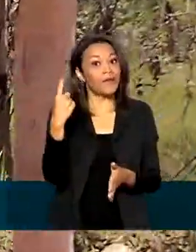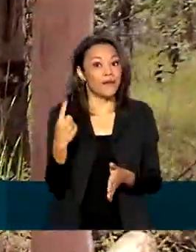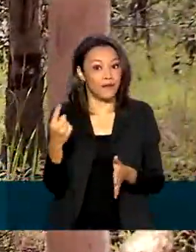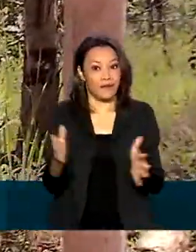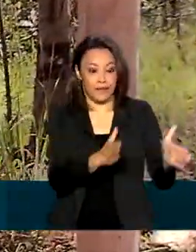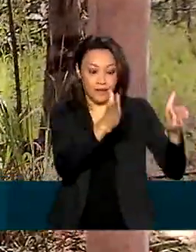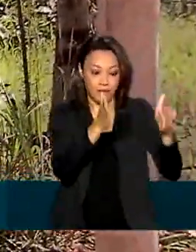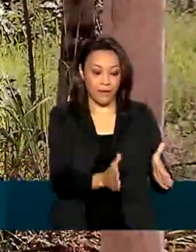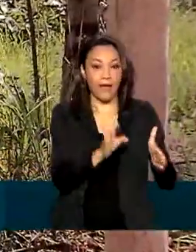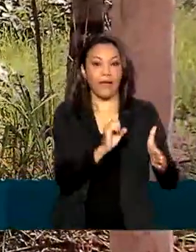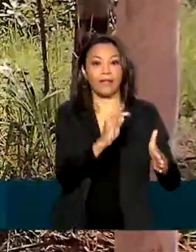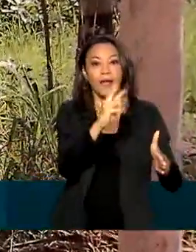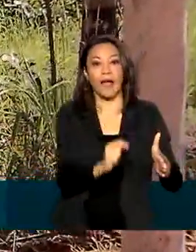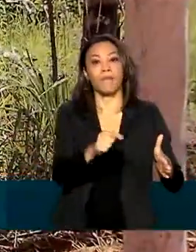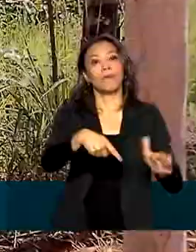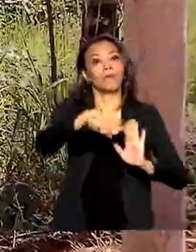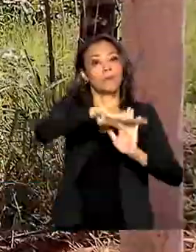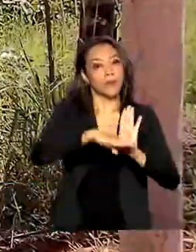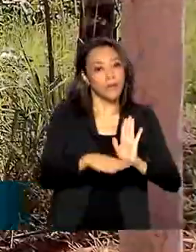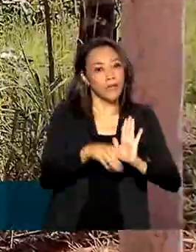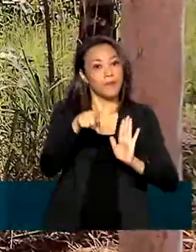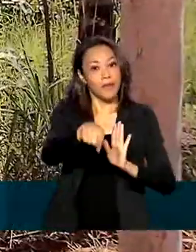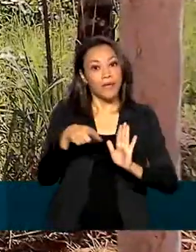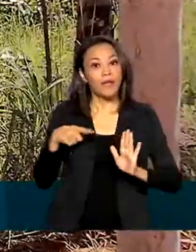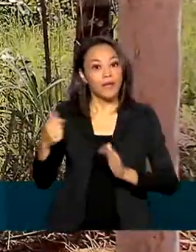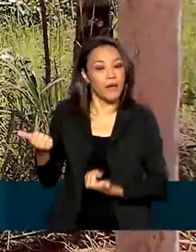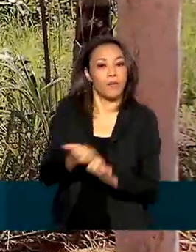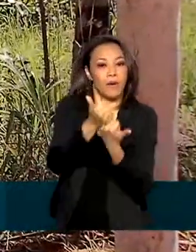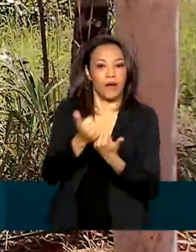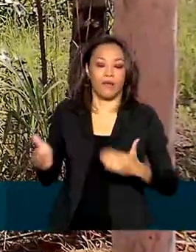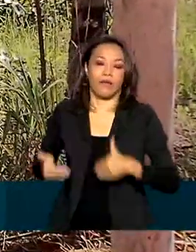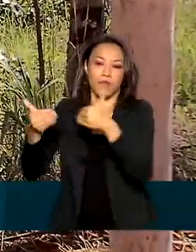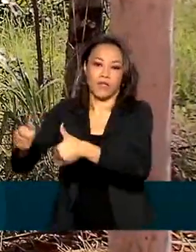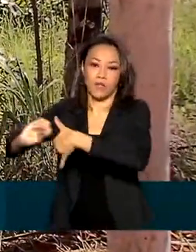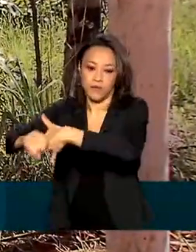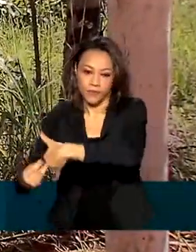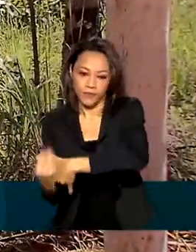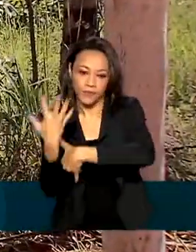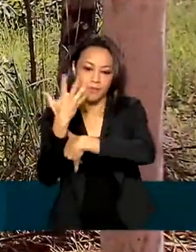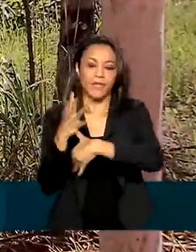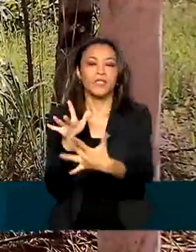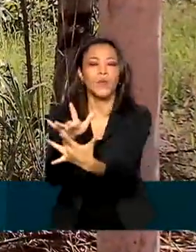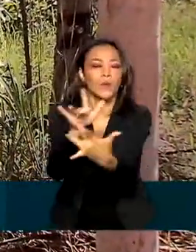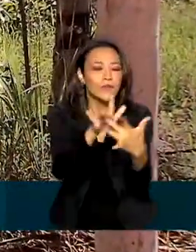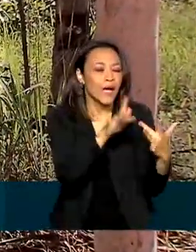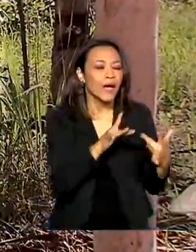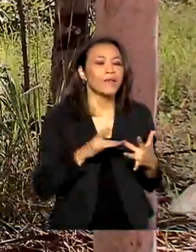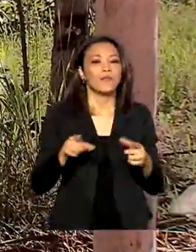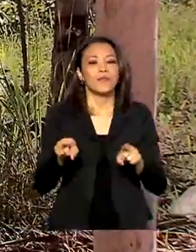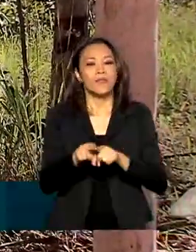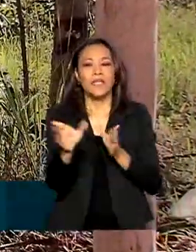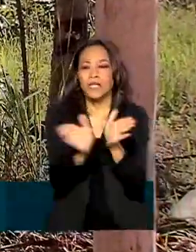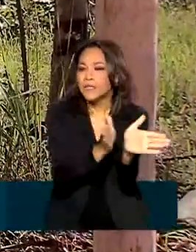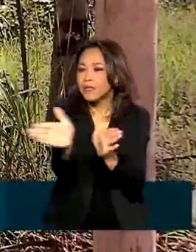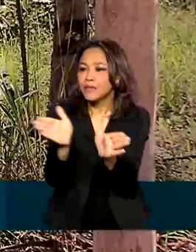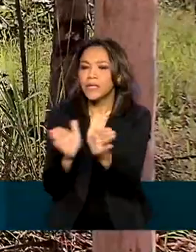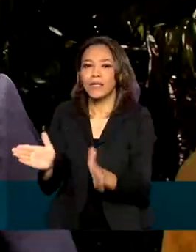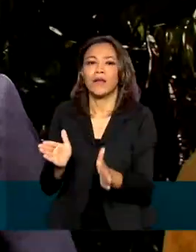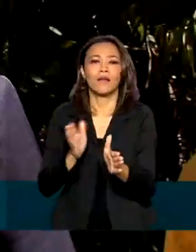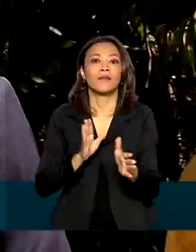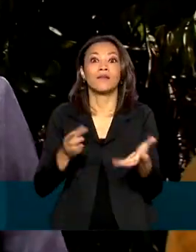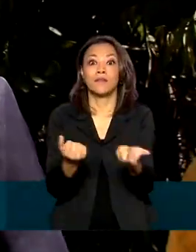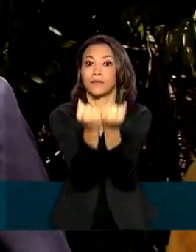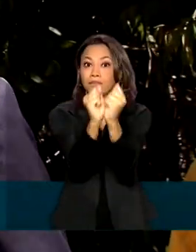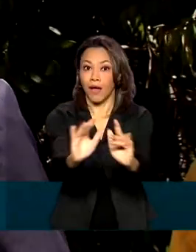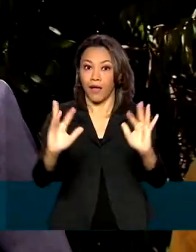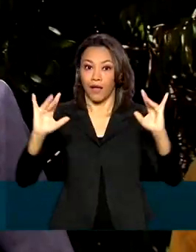Ministério do Meio Ambiente, que prevê maior conectividade, infraestrutura e acessibilidade nos parques nacionais.